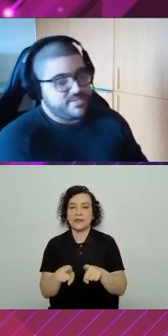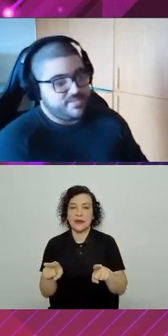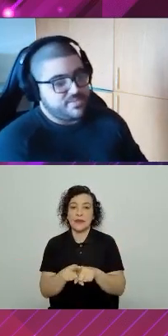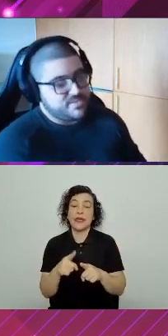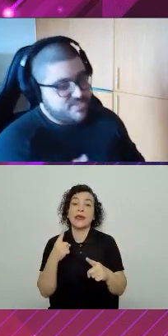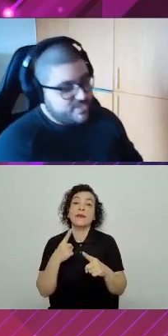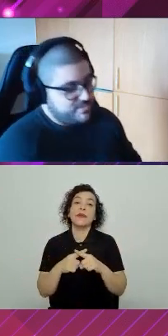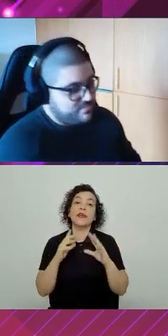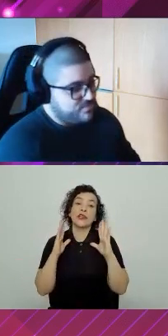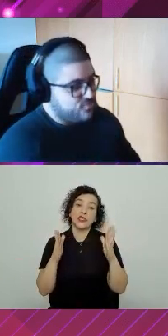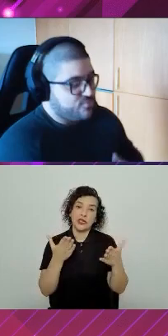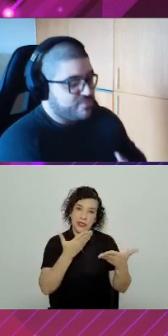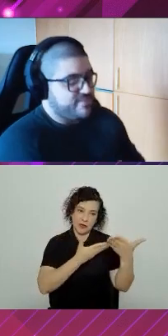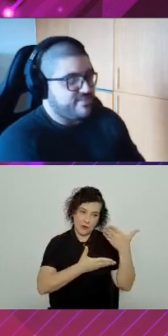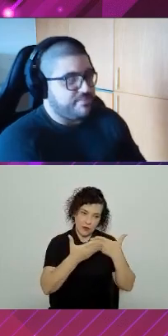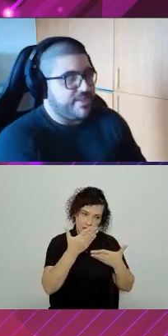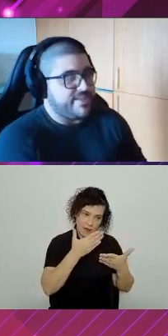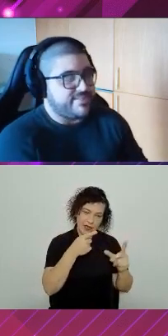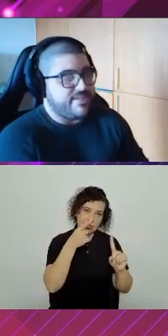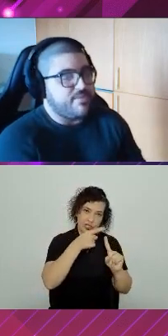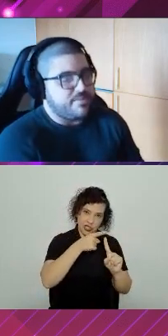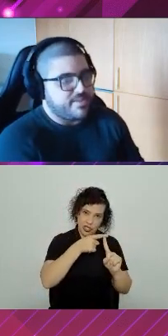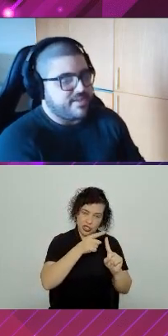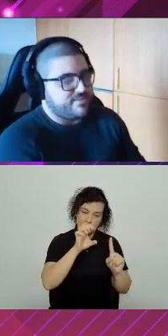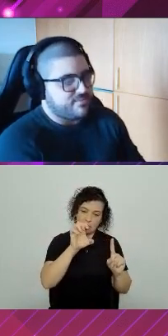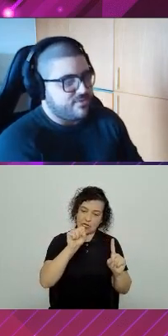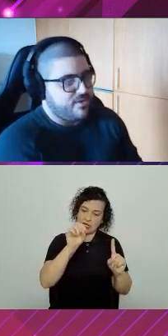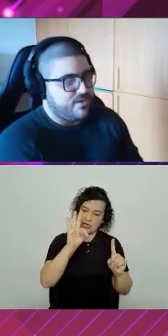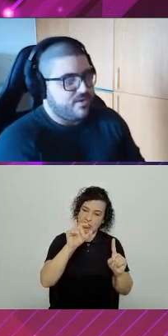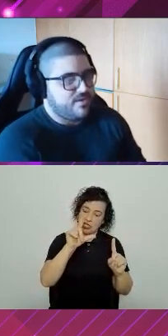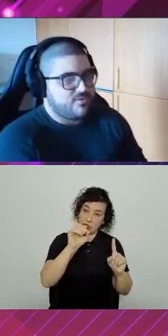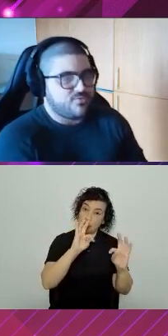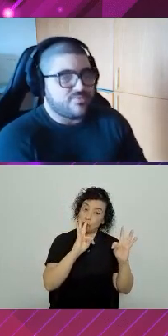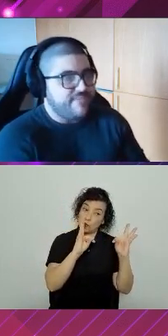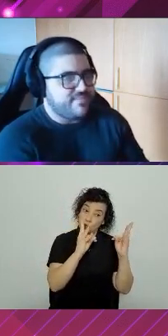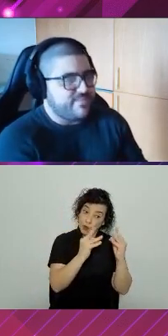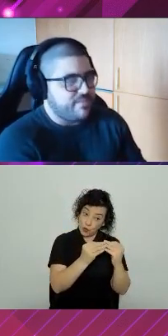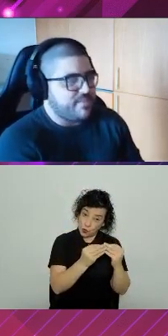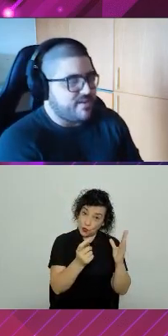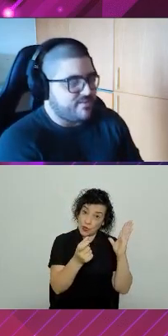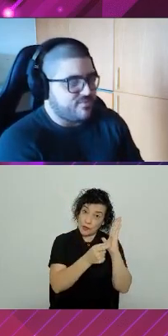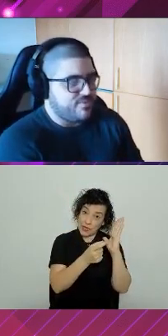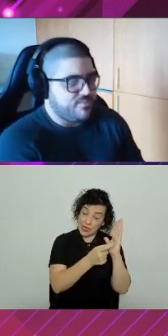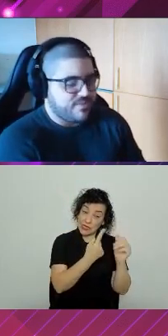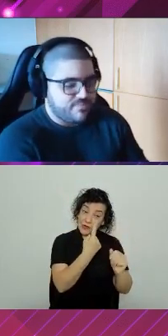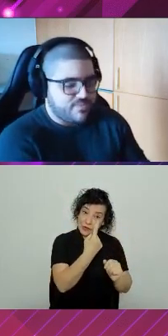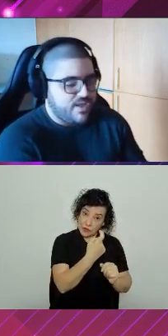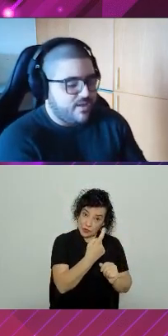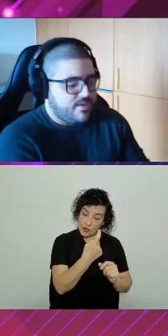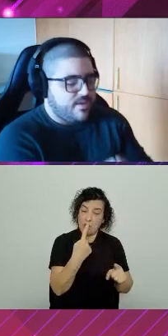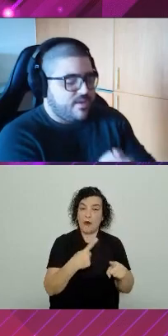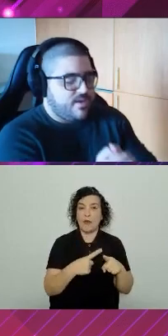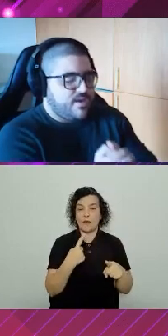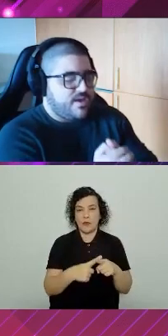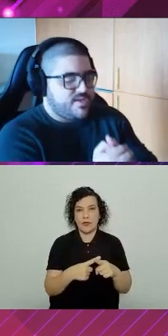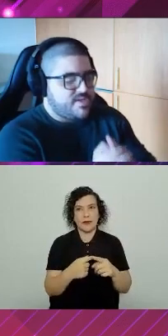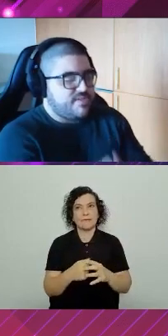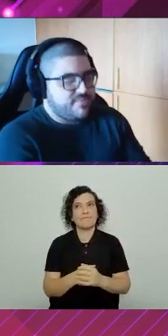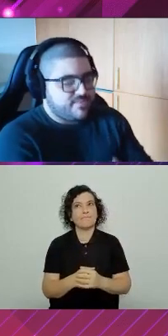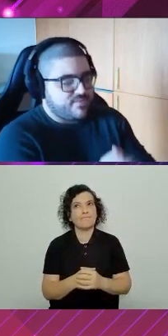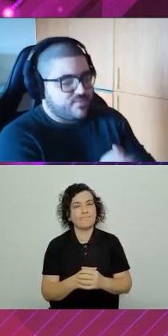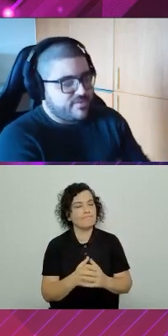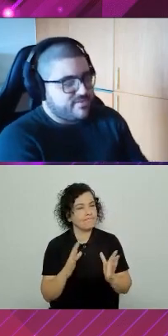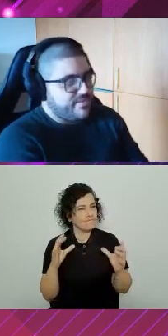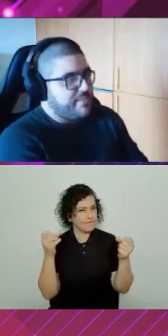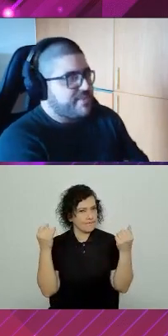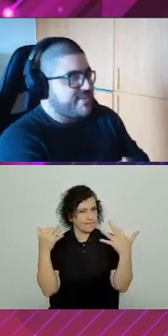tem um compartilhamento de estilo, tudo precisa parecer uma aplicação só, tudo deve ser uma aplicação só, porque, vamos lá, a gente está